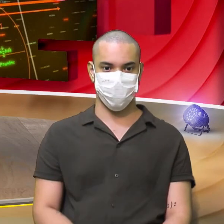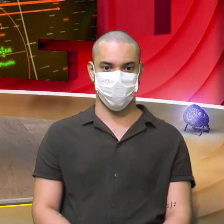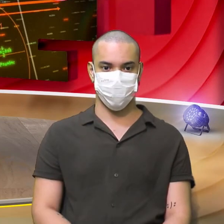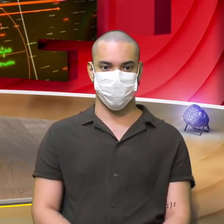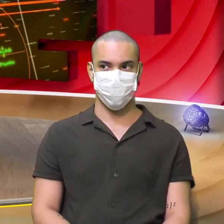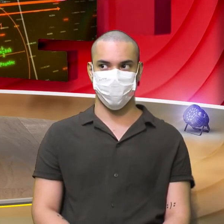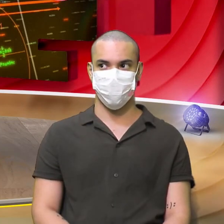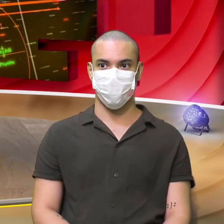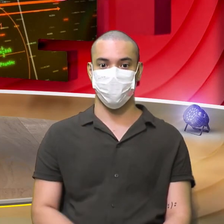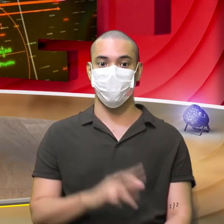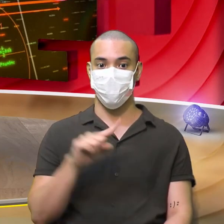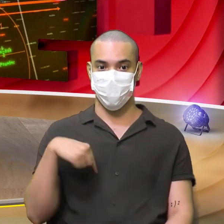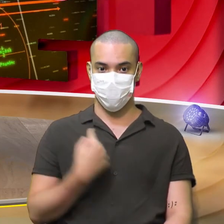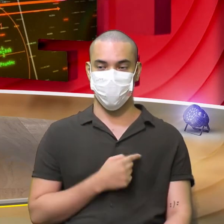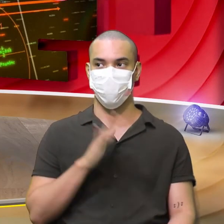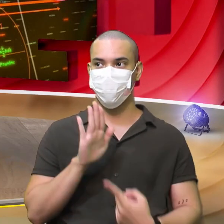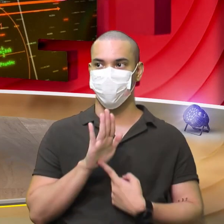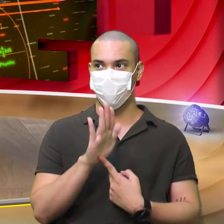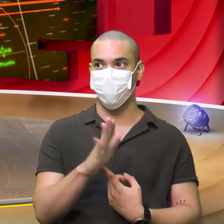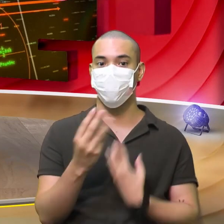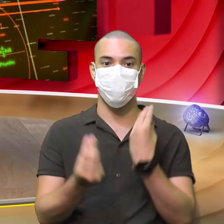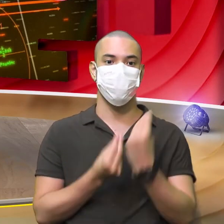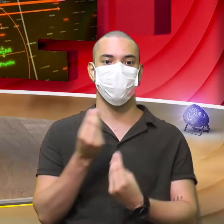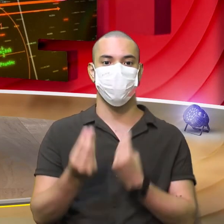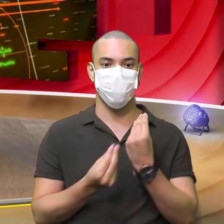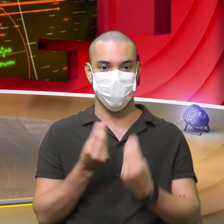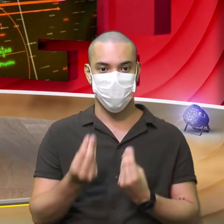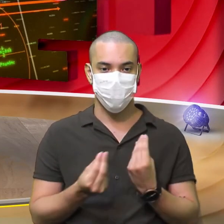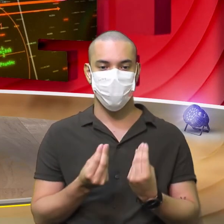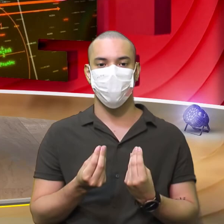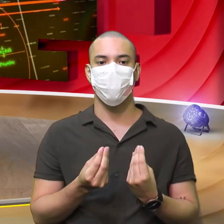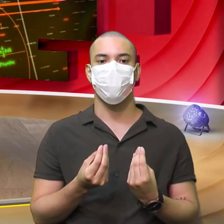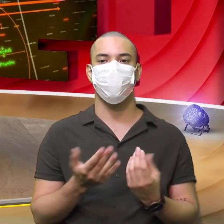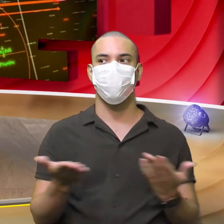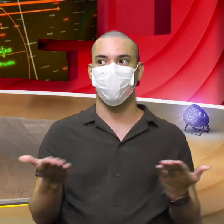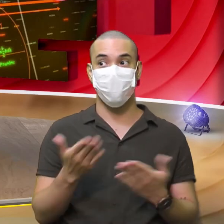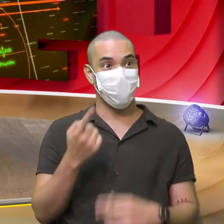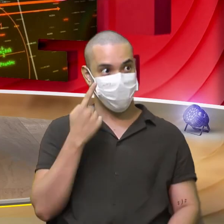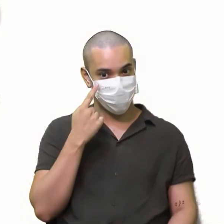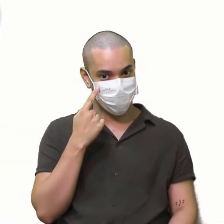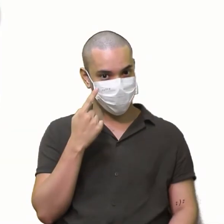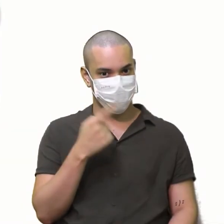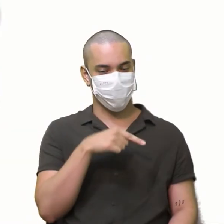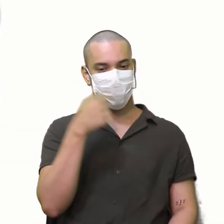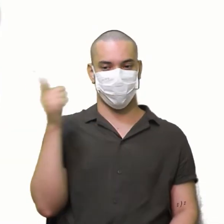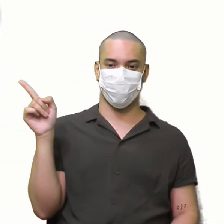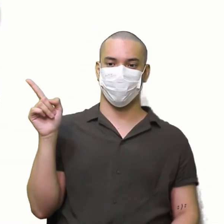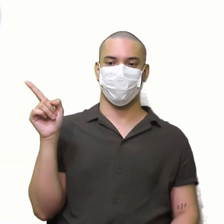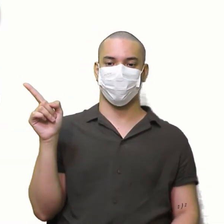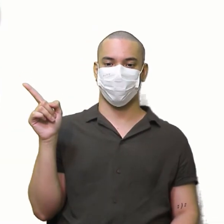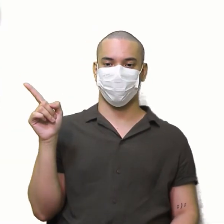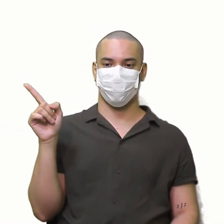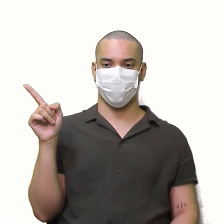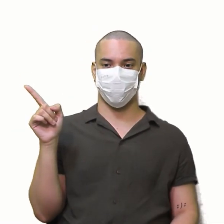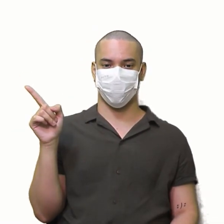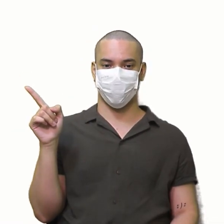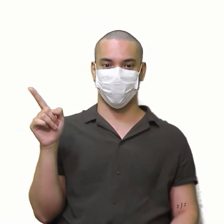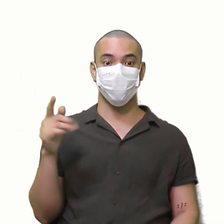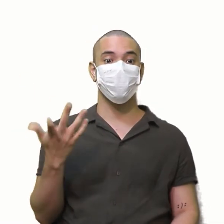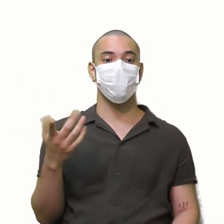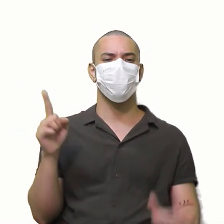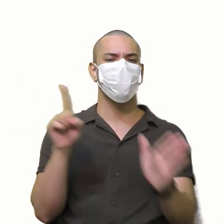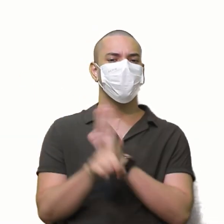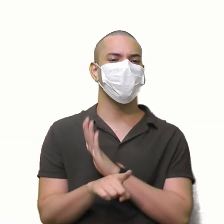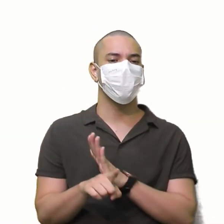já Vai mostrar aqui Para vocês A resposta do Brincando com os Números Segura aí um pouquinho Agora lá vem ela Lá vem ela Vamos lá Brincando com os Números Na telinha A